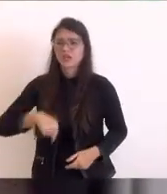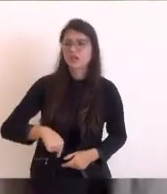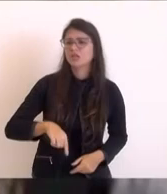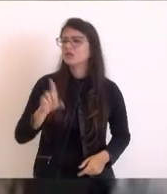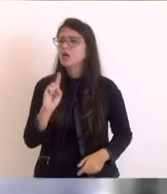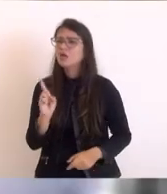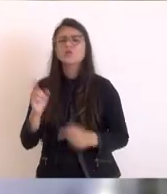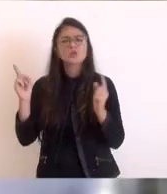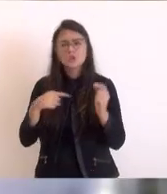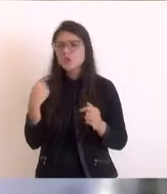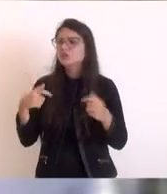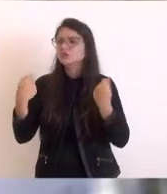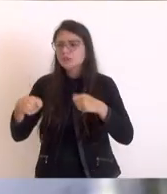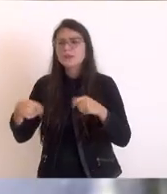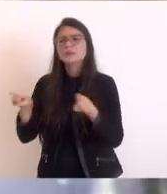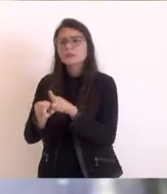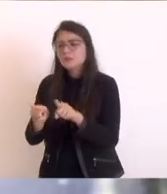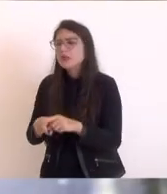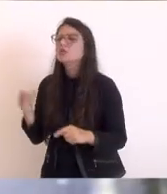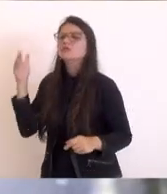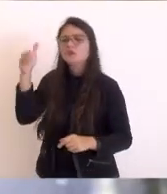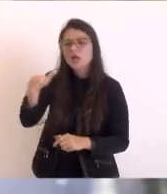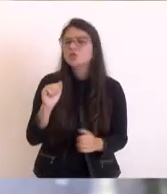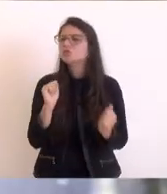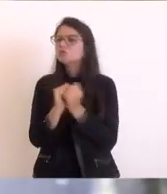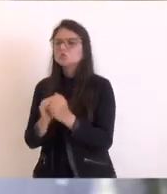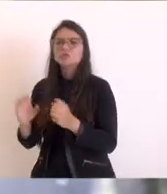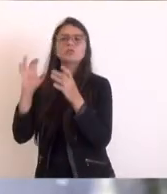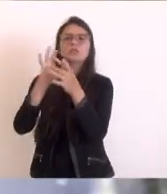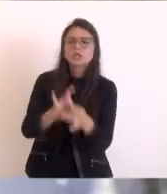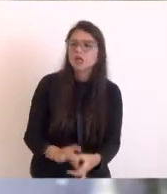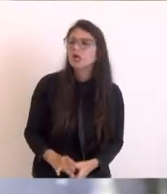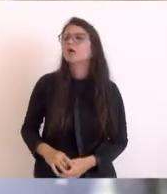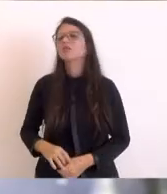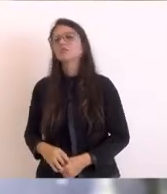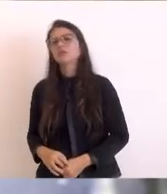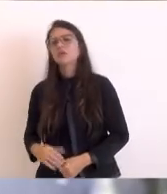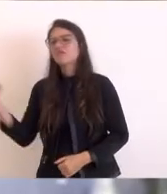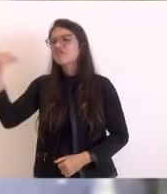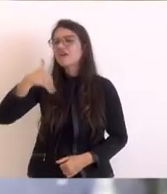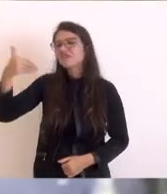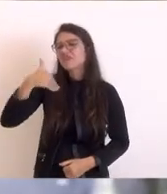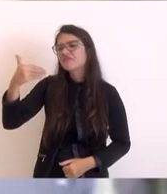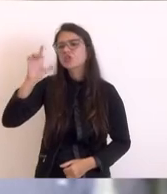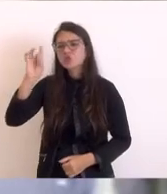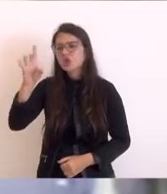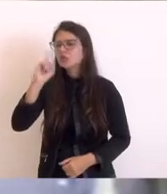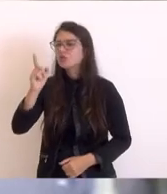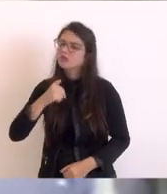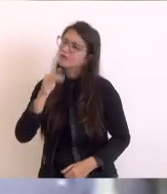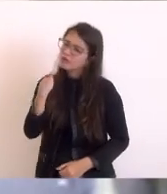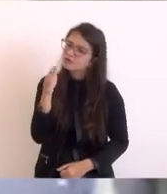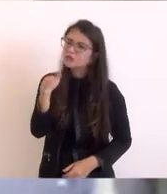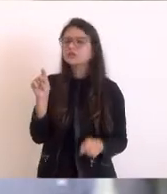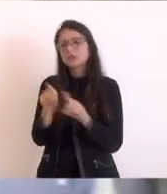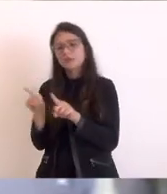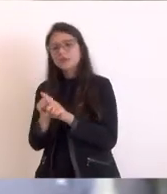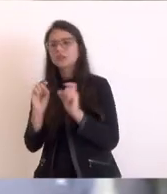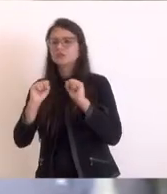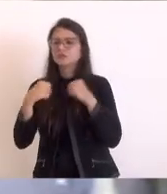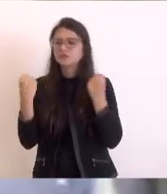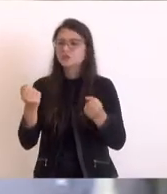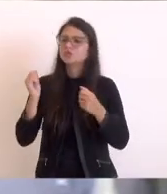que ir lá neles e mostrar que nós temos um grande potencial, nós somos representados aqui por tantos mil